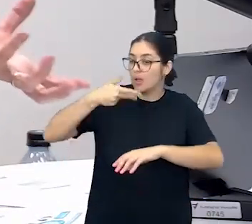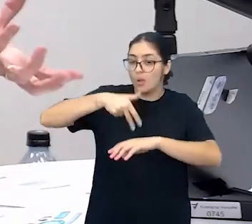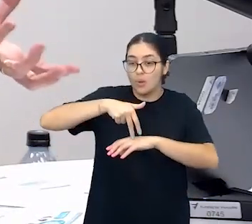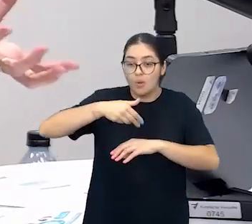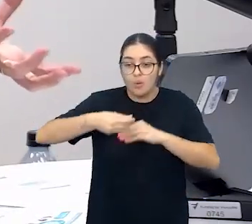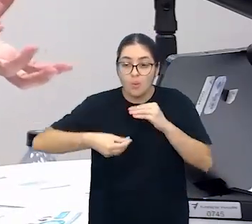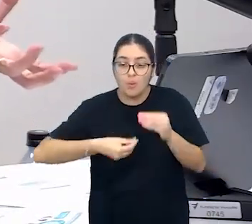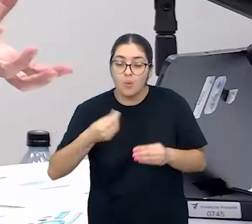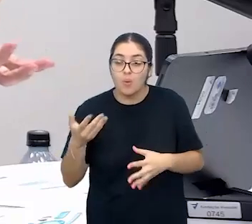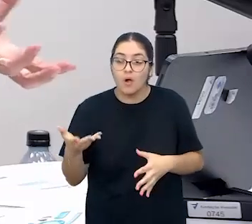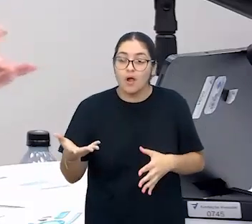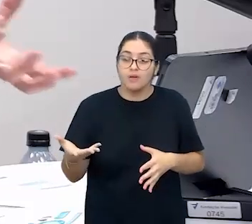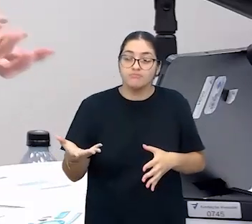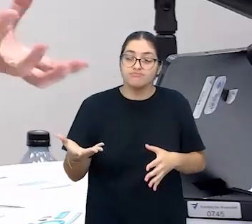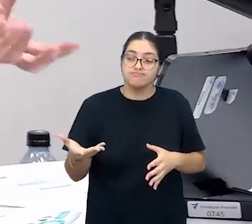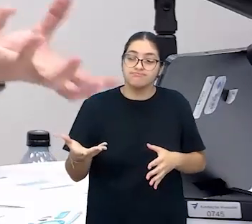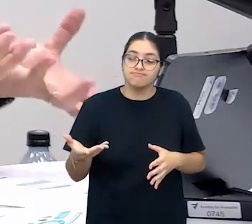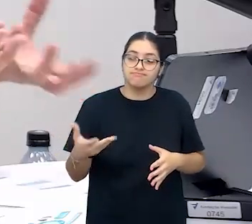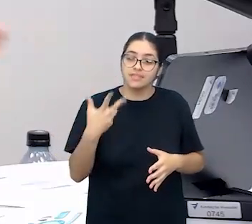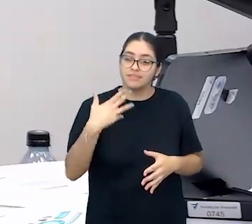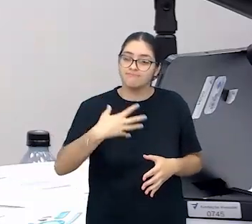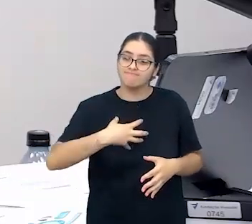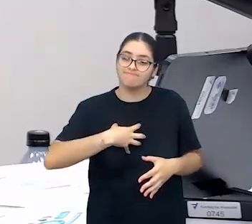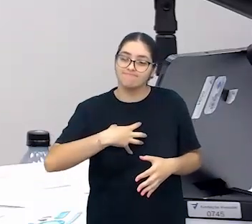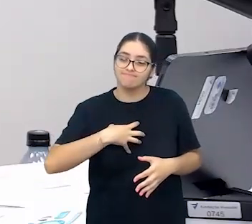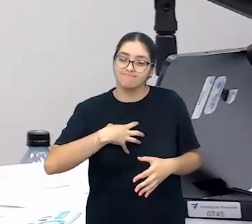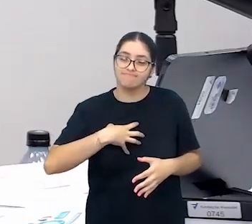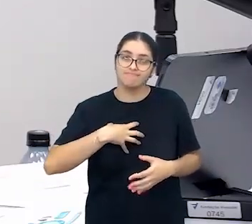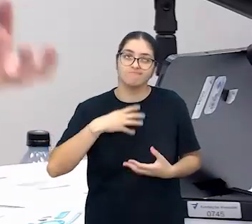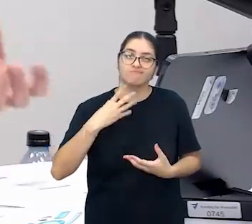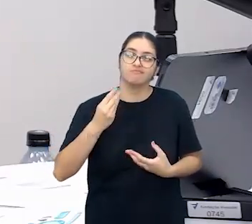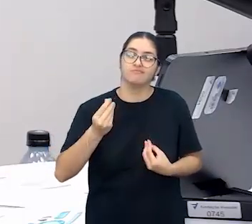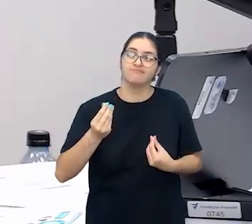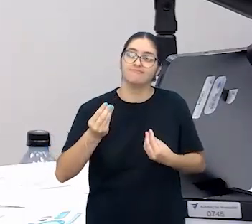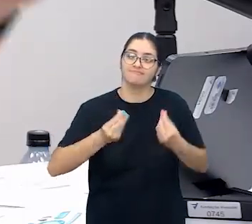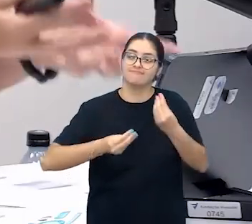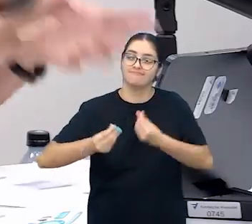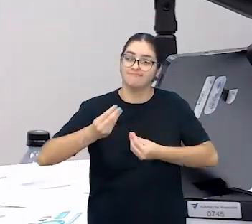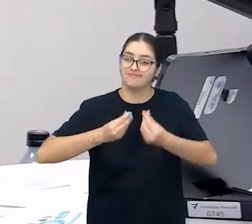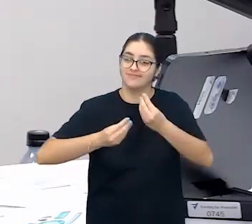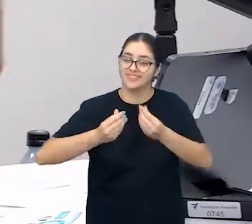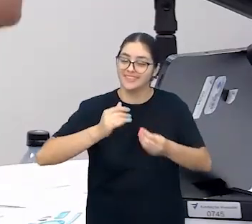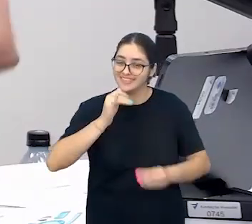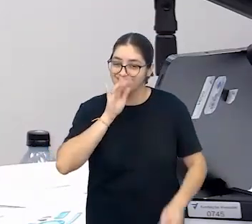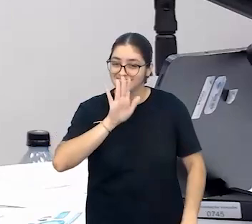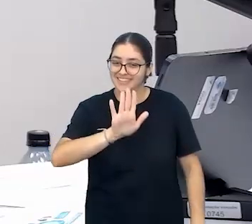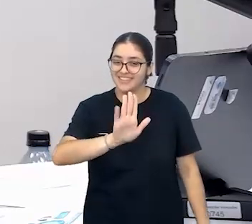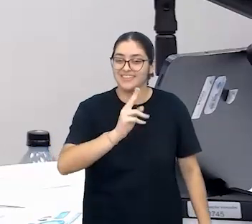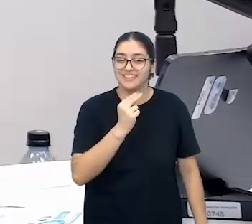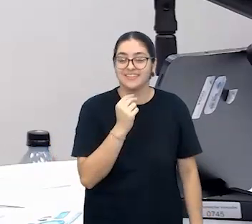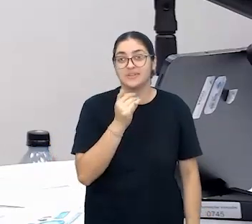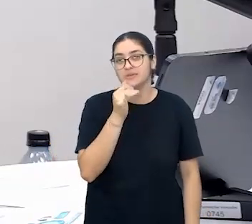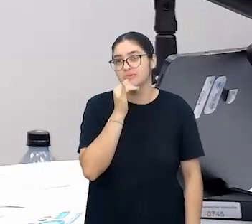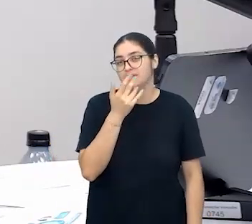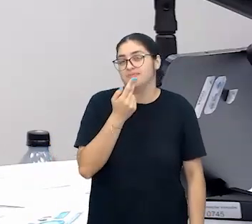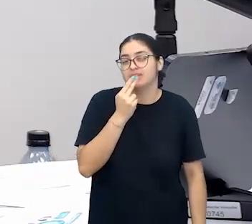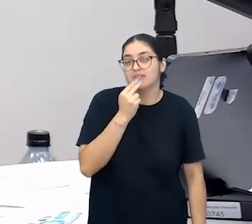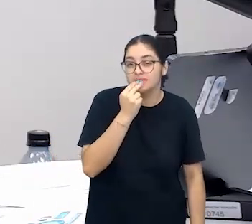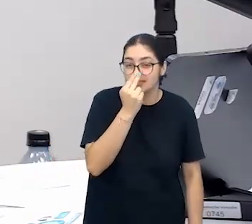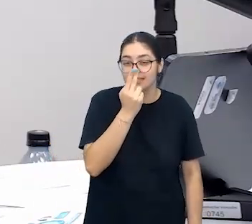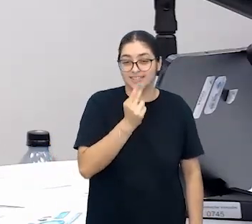as sensações que aquele texto, que aquele chiclete, no caso, fazendo analogia com